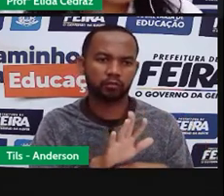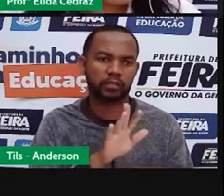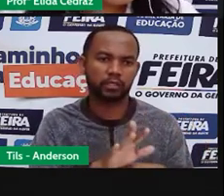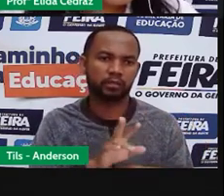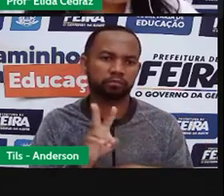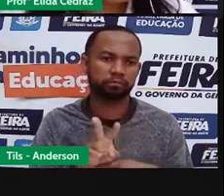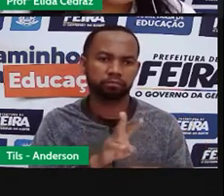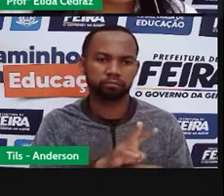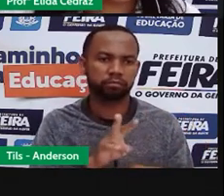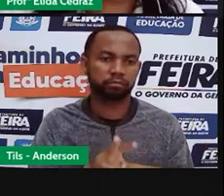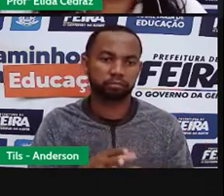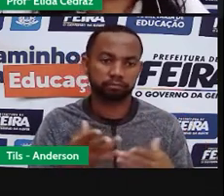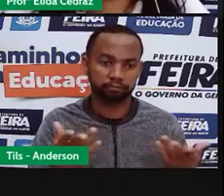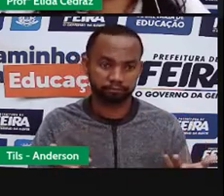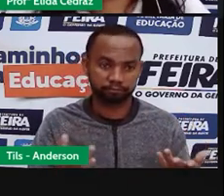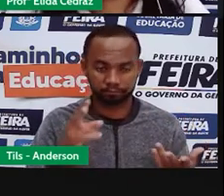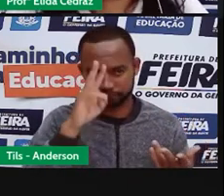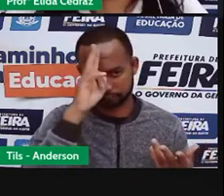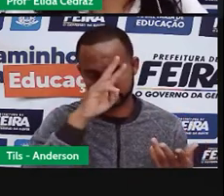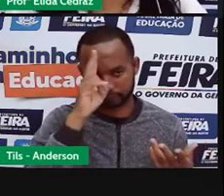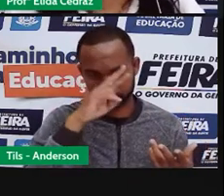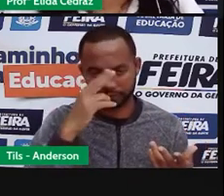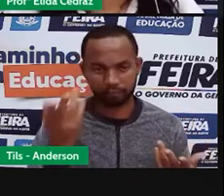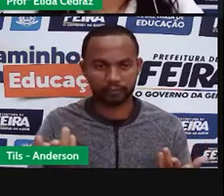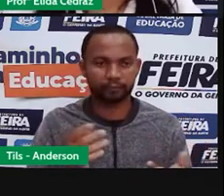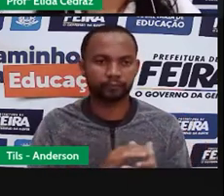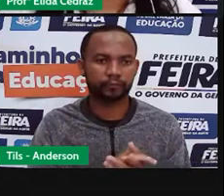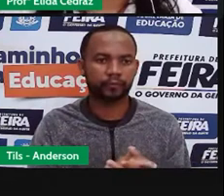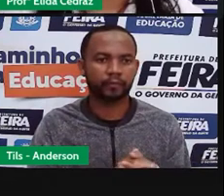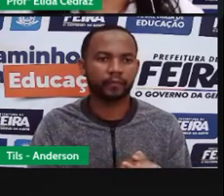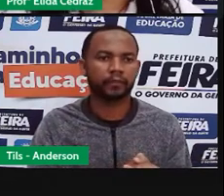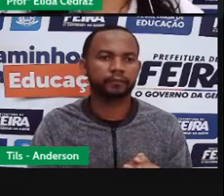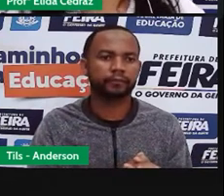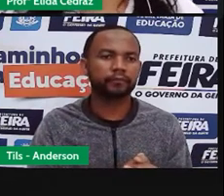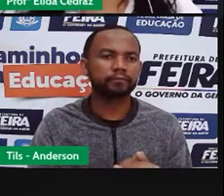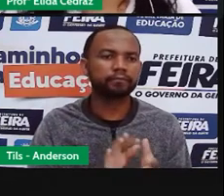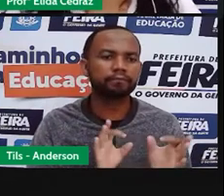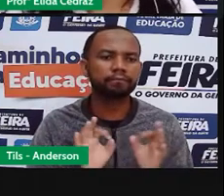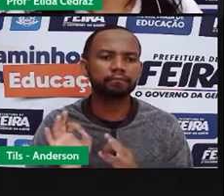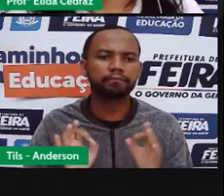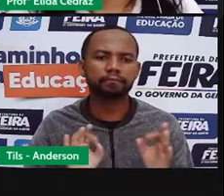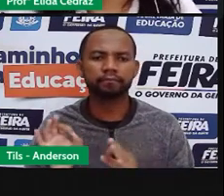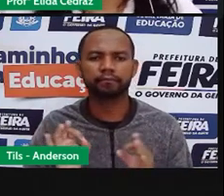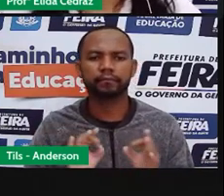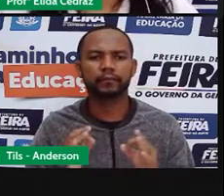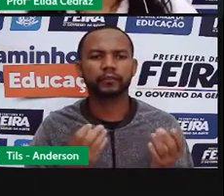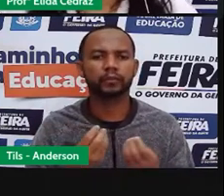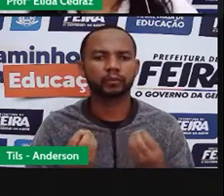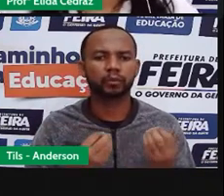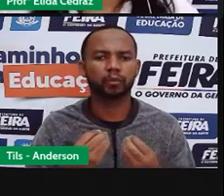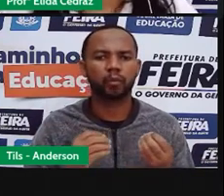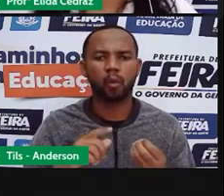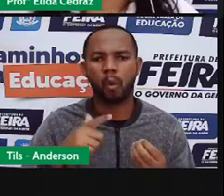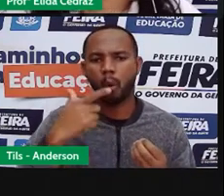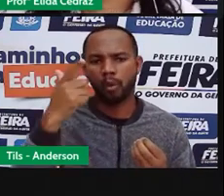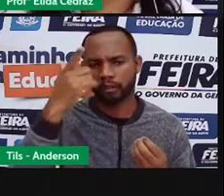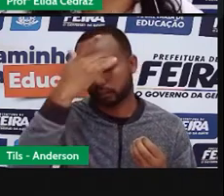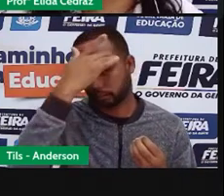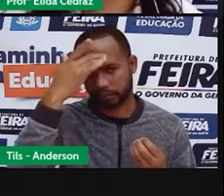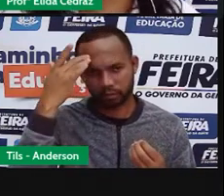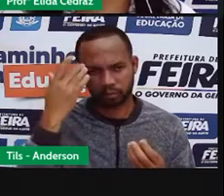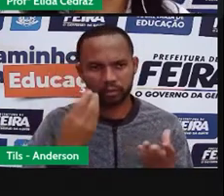Lembra quando eu falei que a nossa agenda, a nossa rotina, precisa estar de acordo com a agenda de outras pessoas?